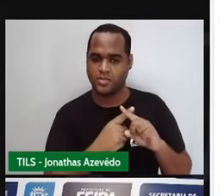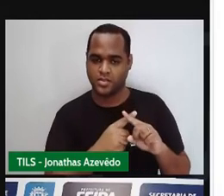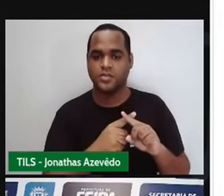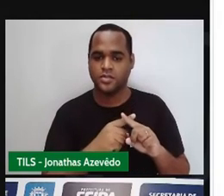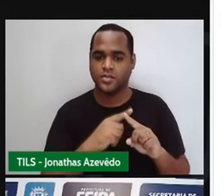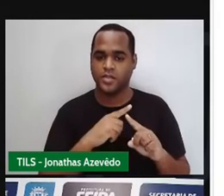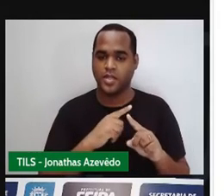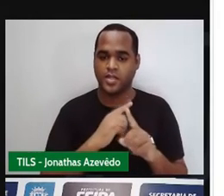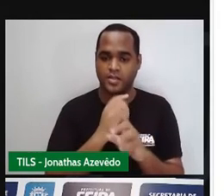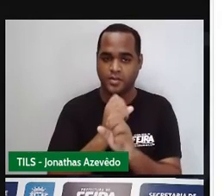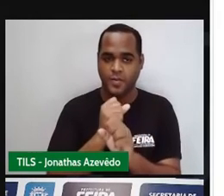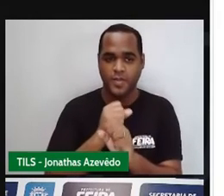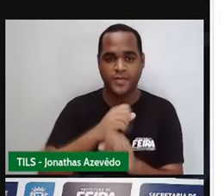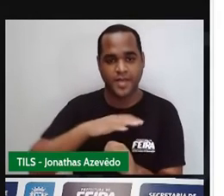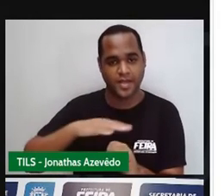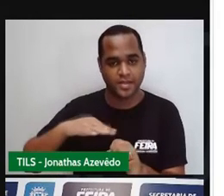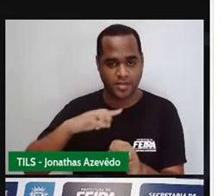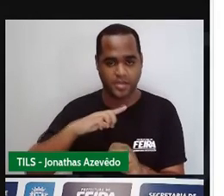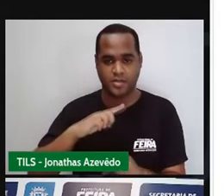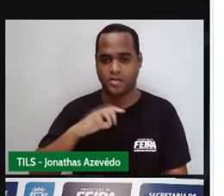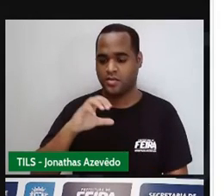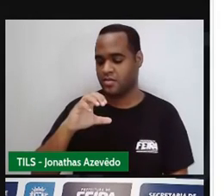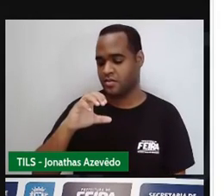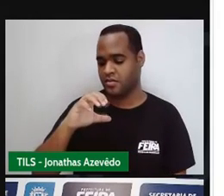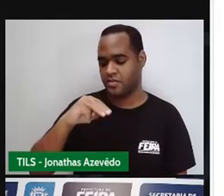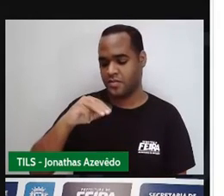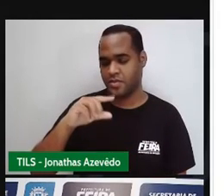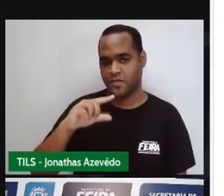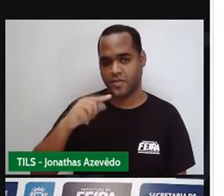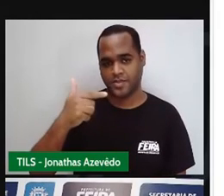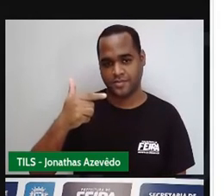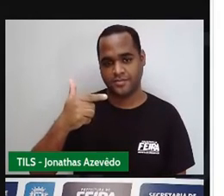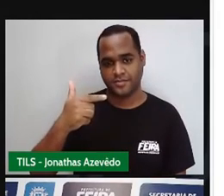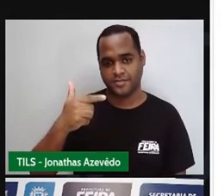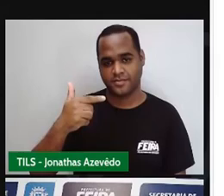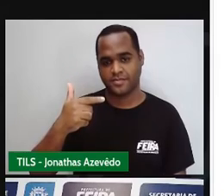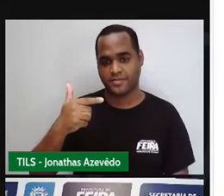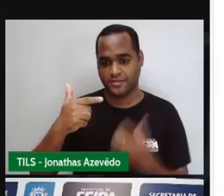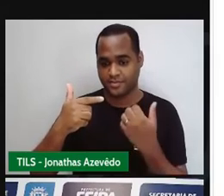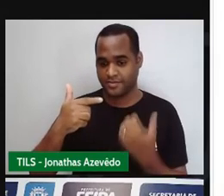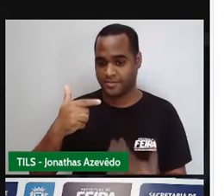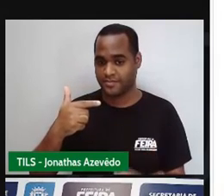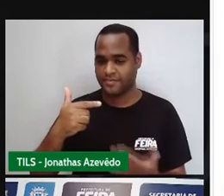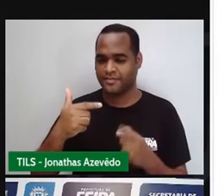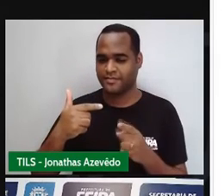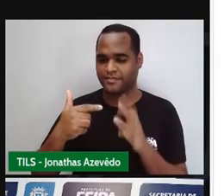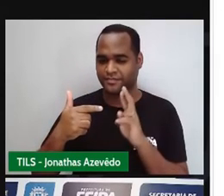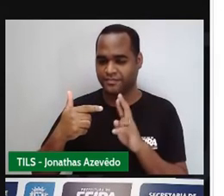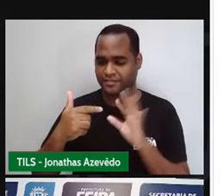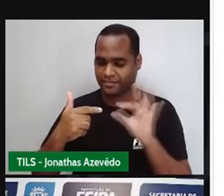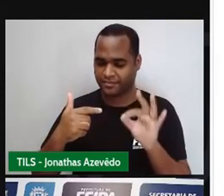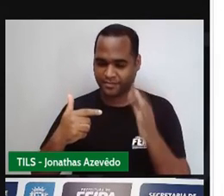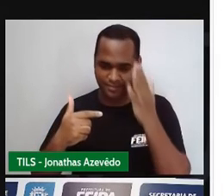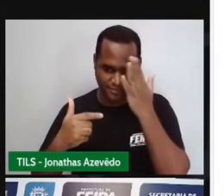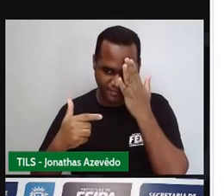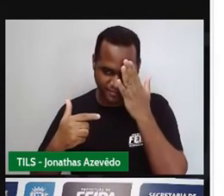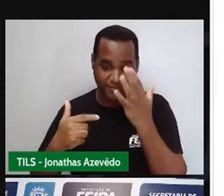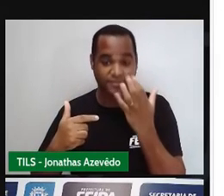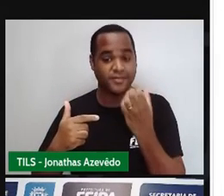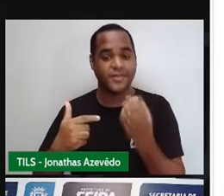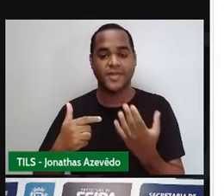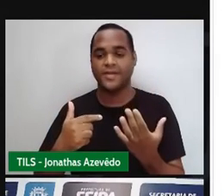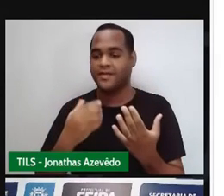ser centímetro quadrado eu te disse que você acertou não havia